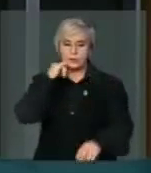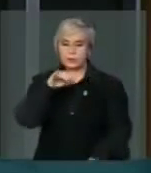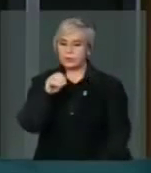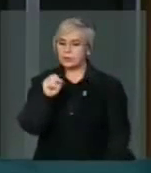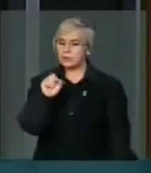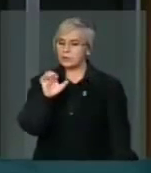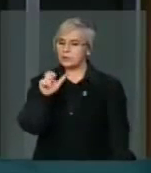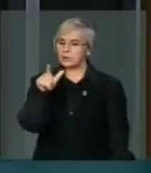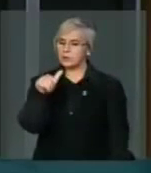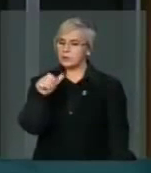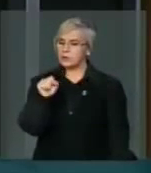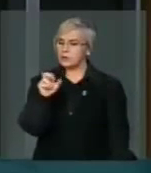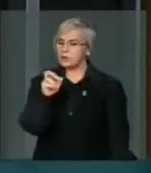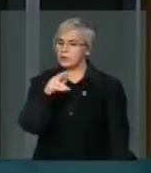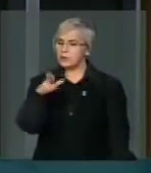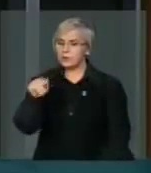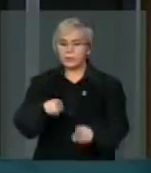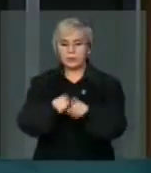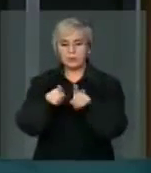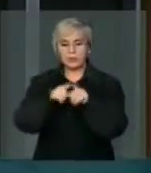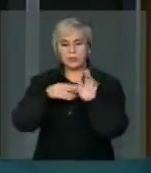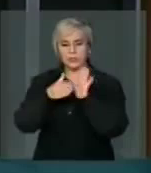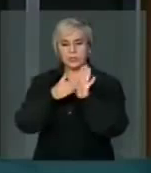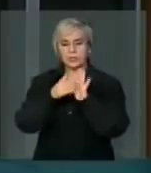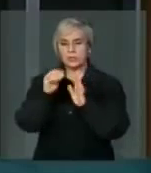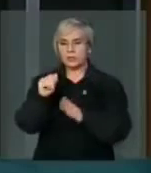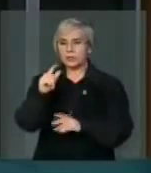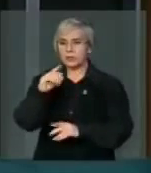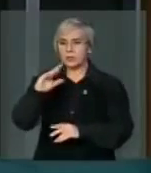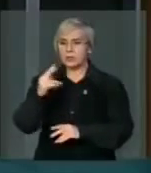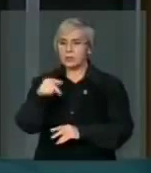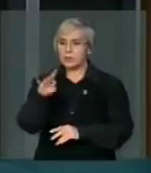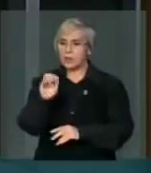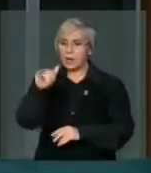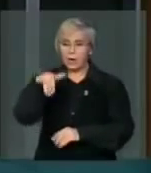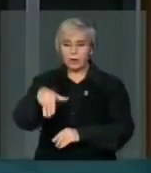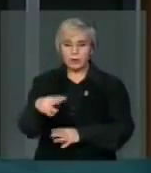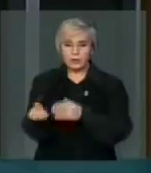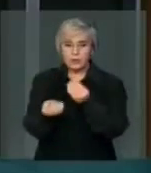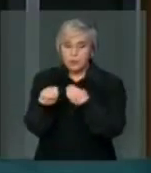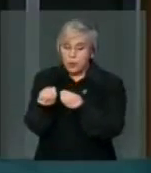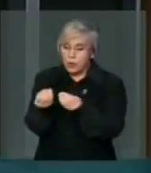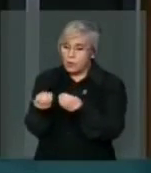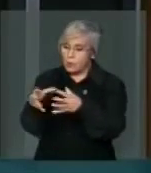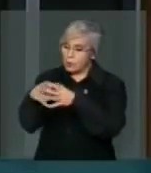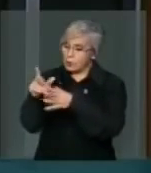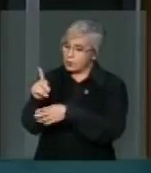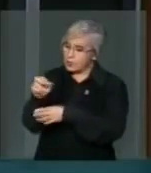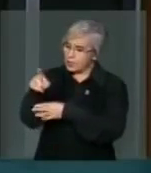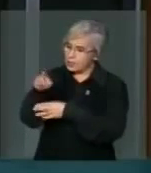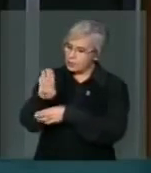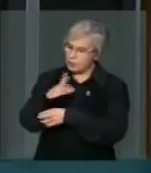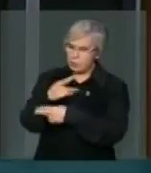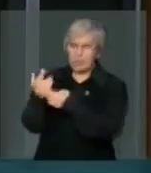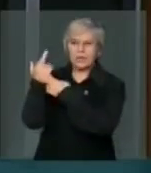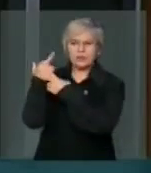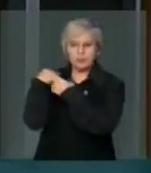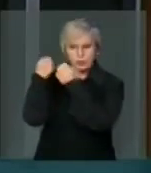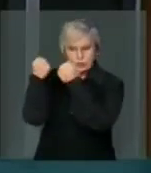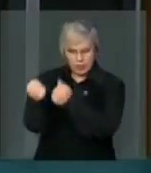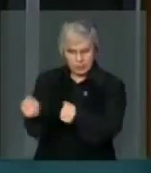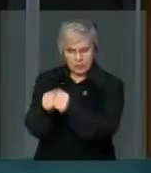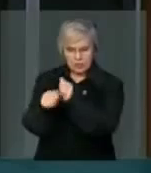Serra. E tem a proposta do Alckmin. Não é possível que o PSDB, com a responsabilidade que tem na